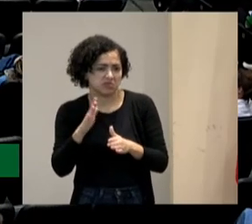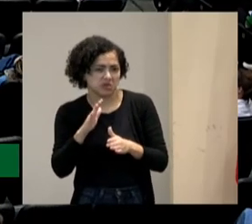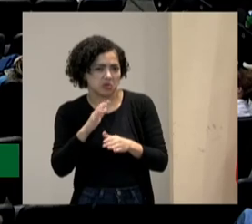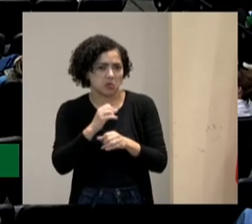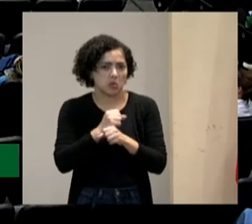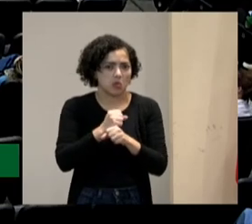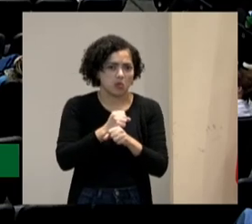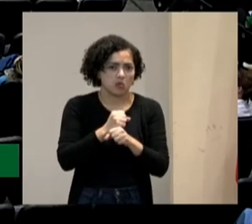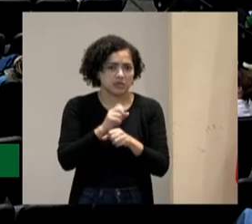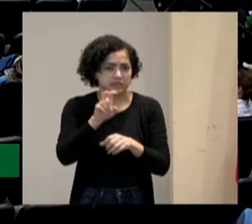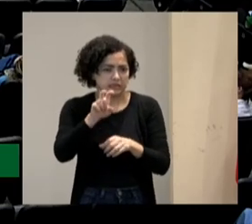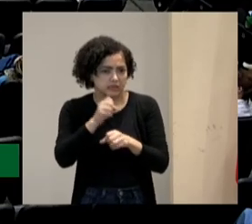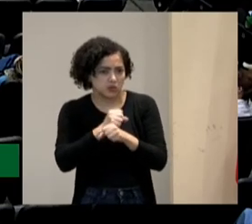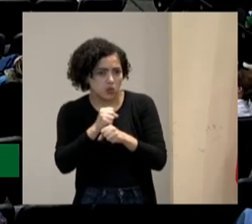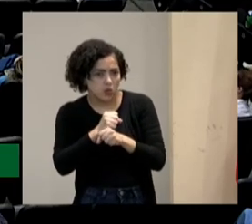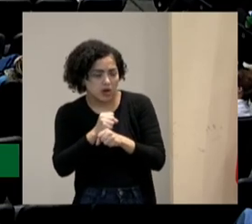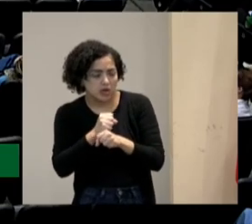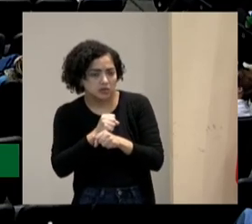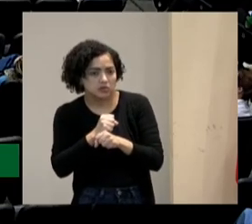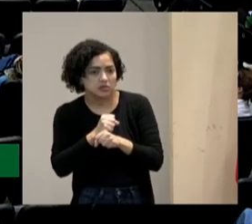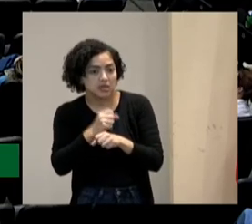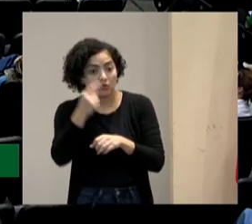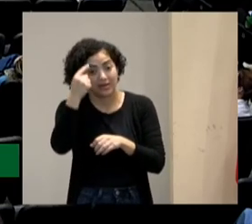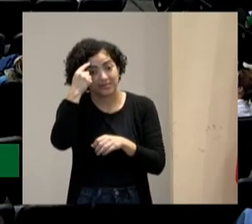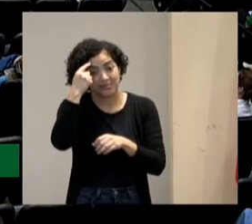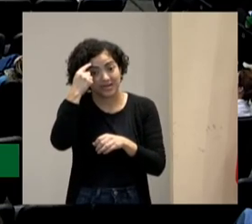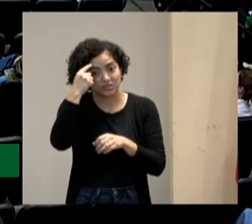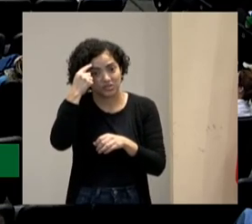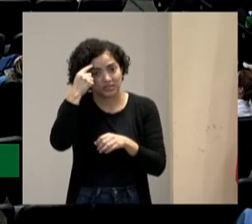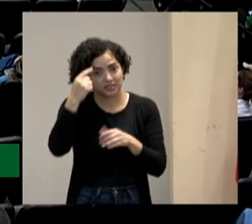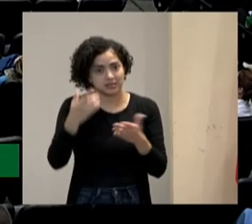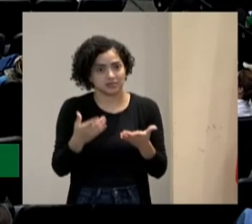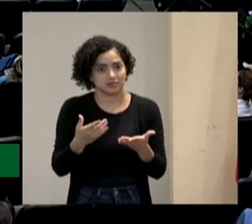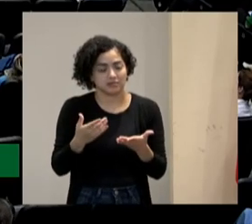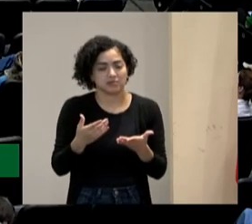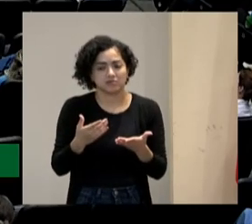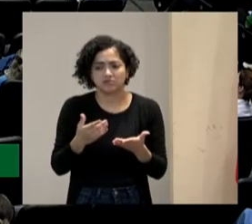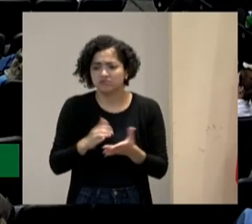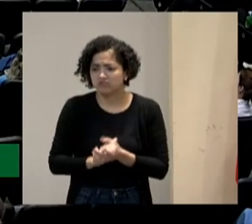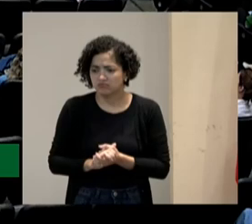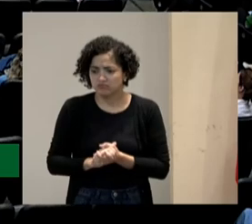graduação tem você imagina se você trouxer ela para o lado do piso liso